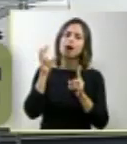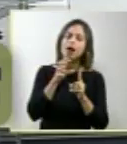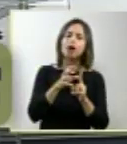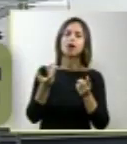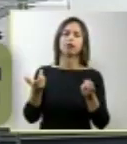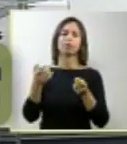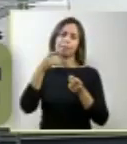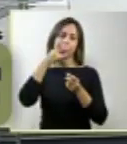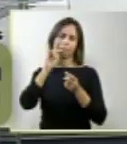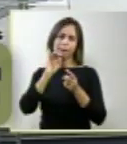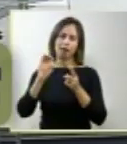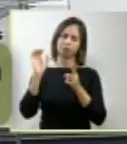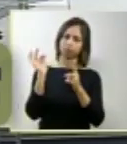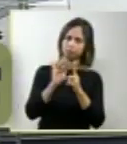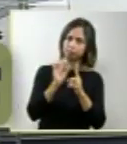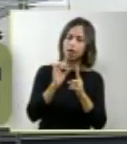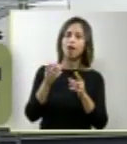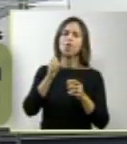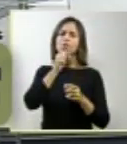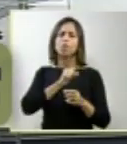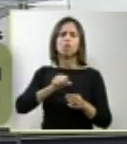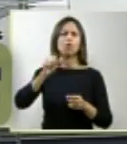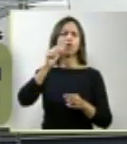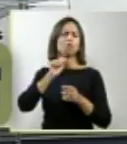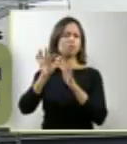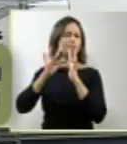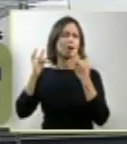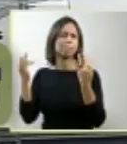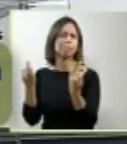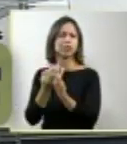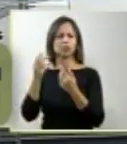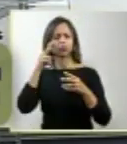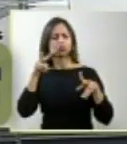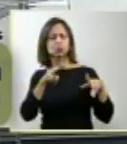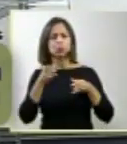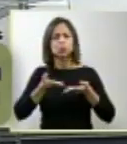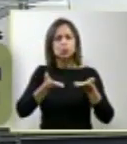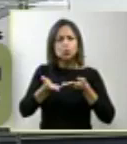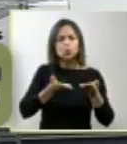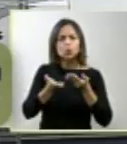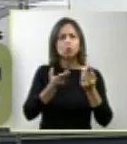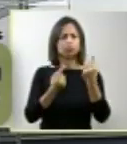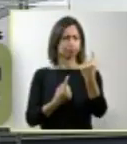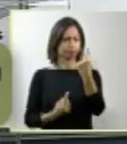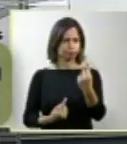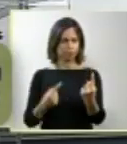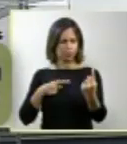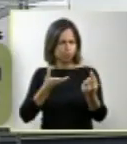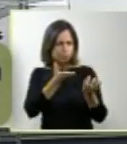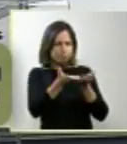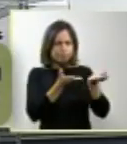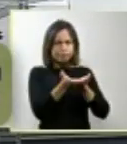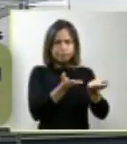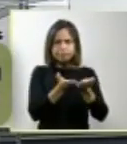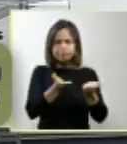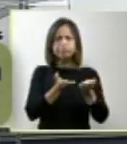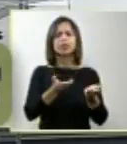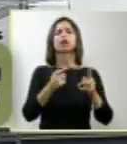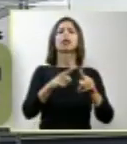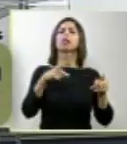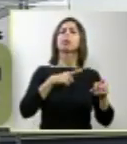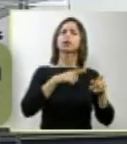situação, a forma que nós temos que colocar para a paciente, é uma forma que possa ser o mais claro possível.